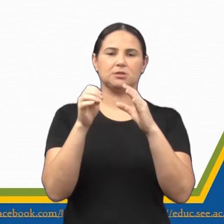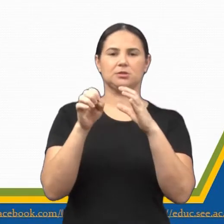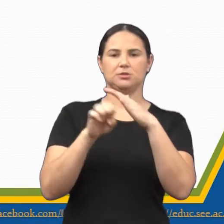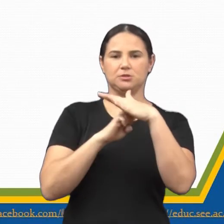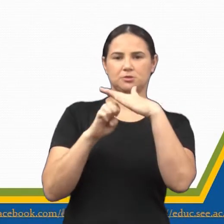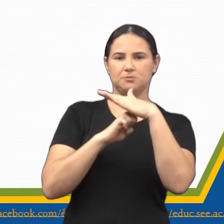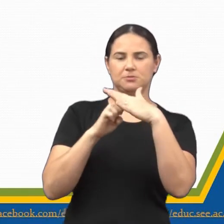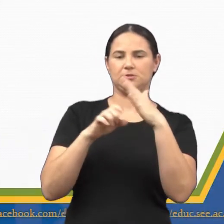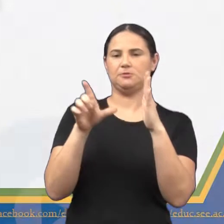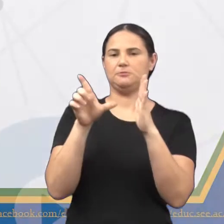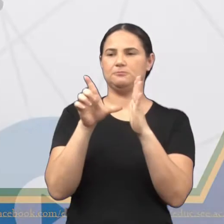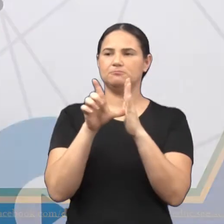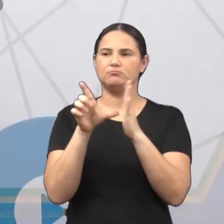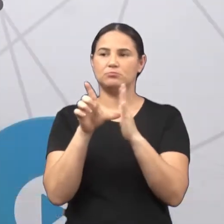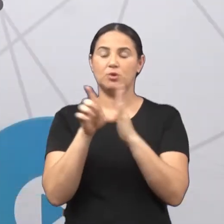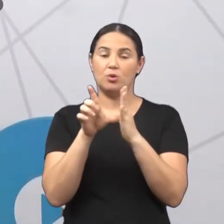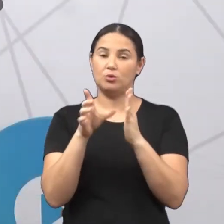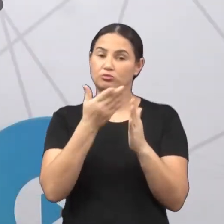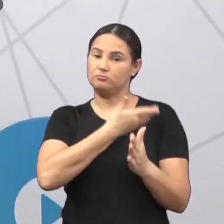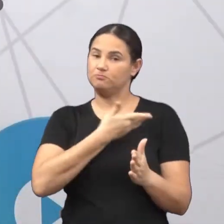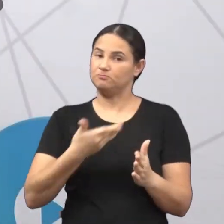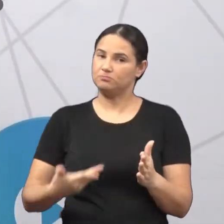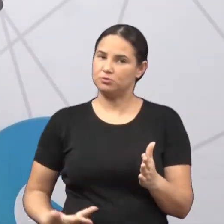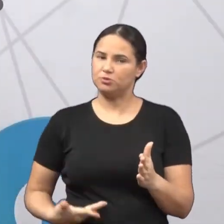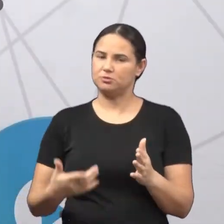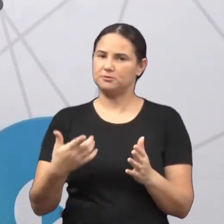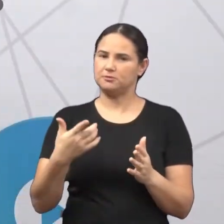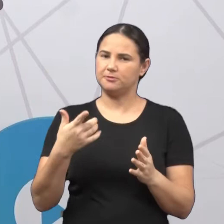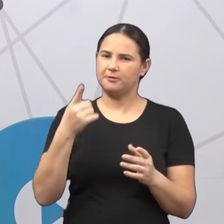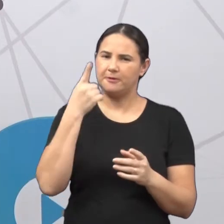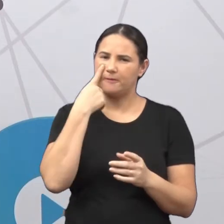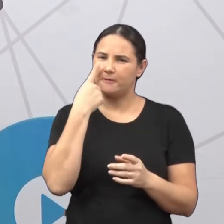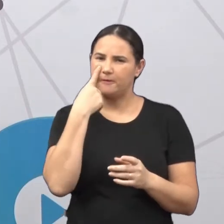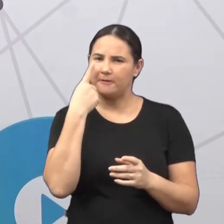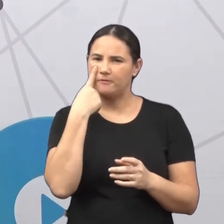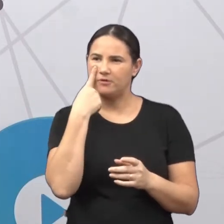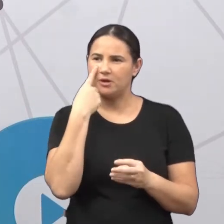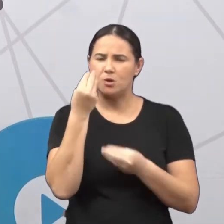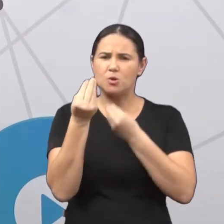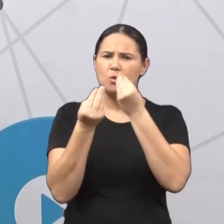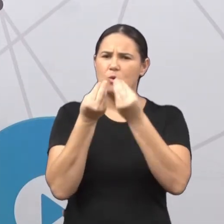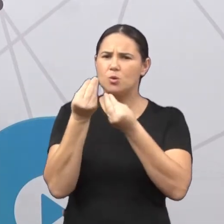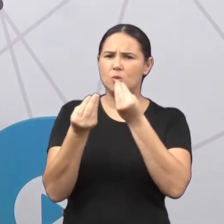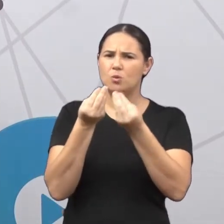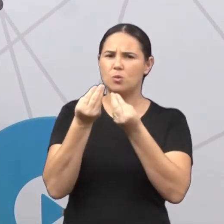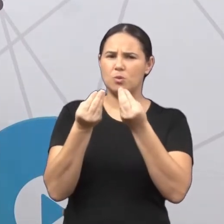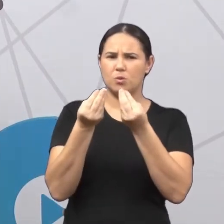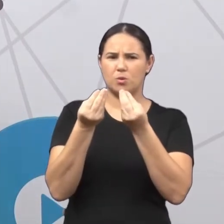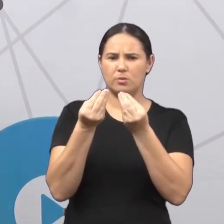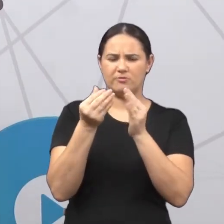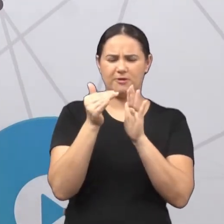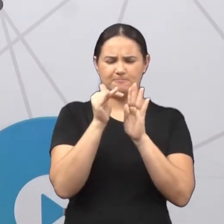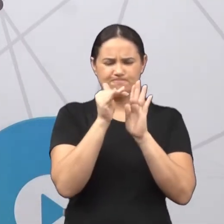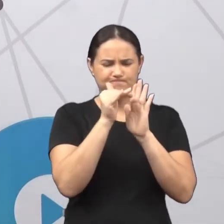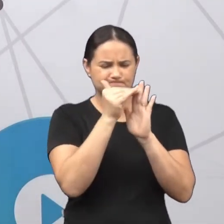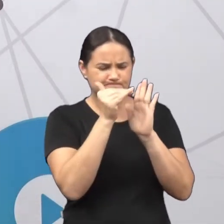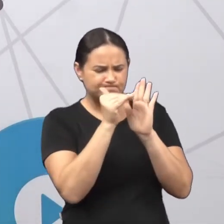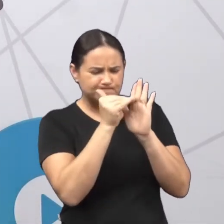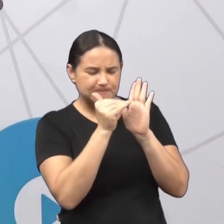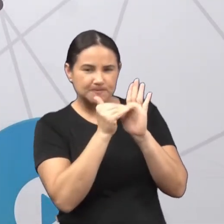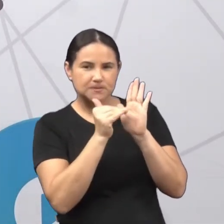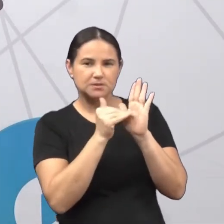públicas. Aí nós vamos começar a tentar e ver como nós vamos definir cada tipo de